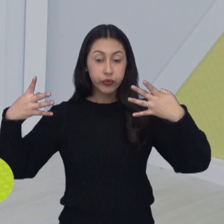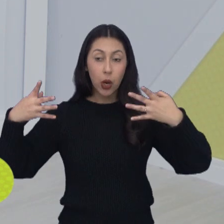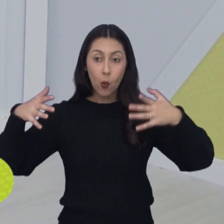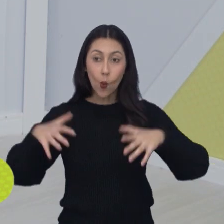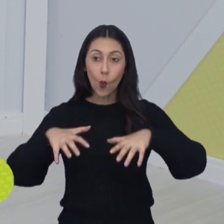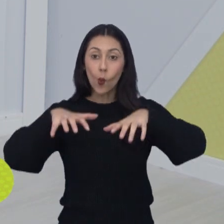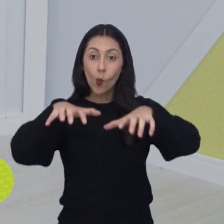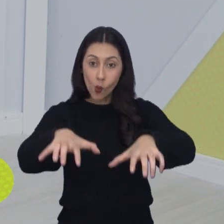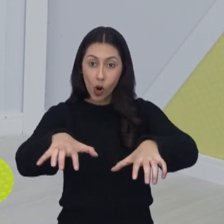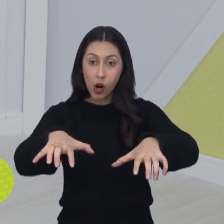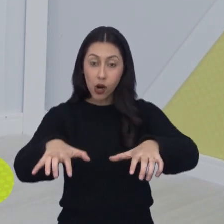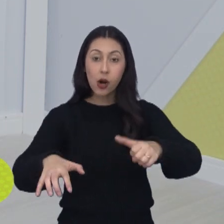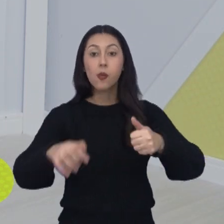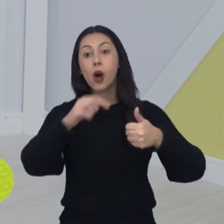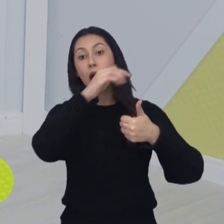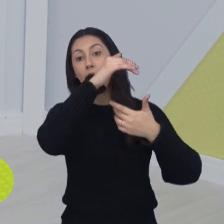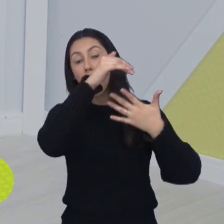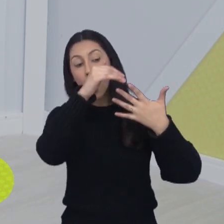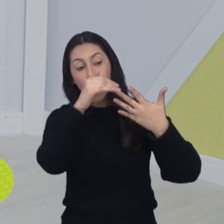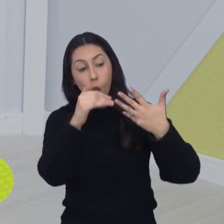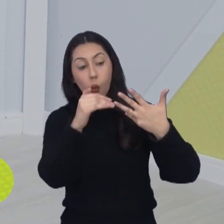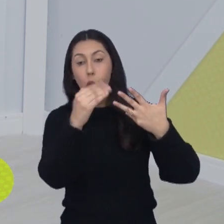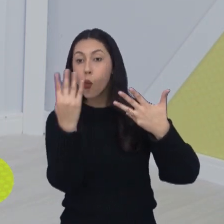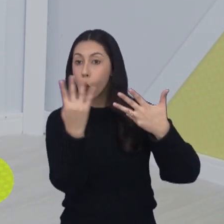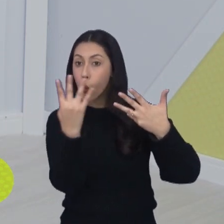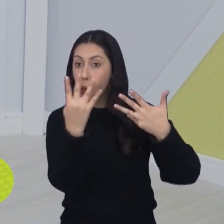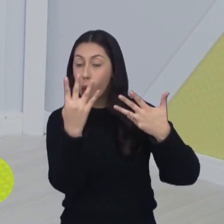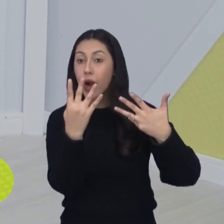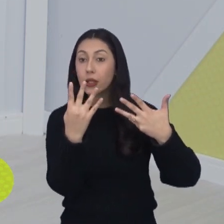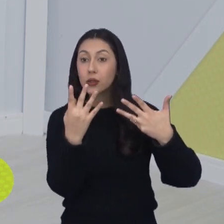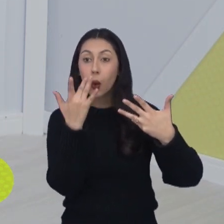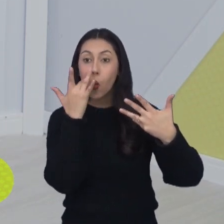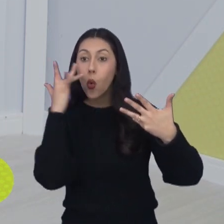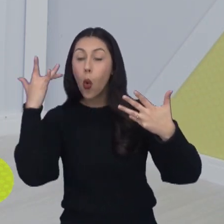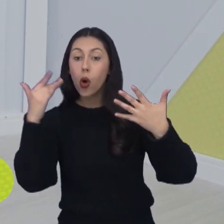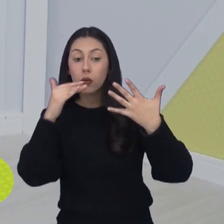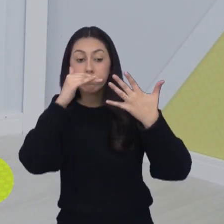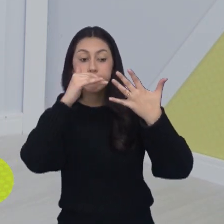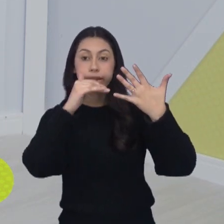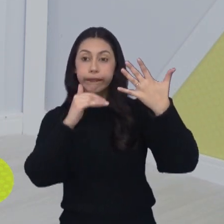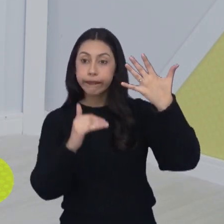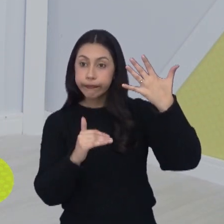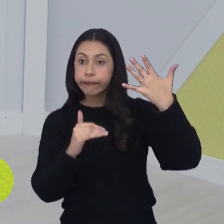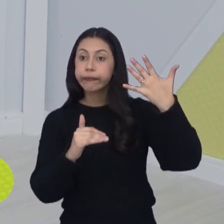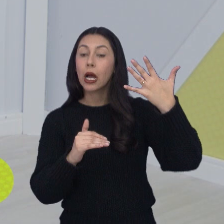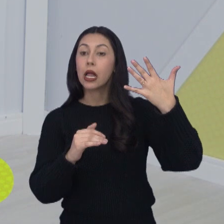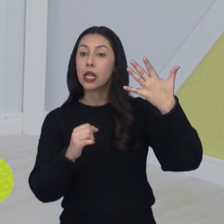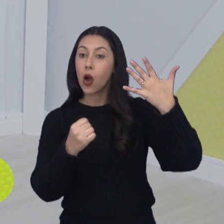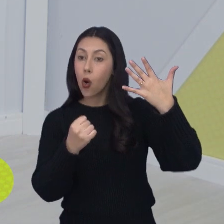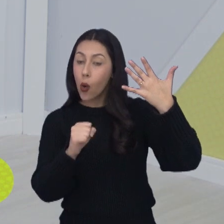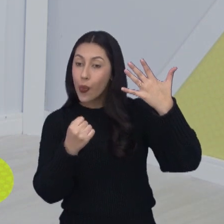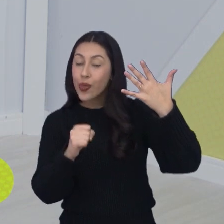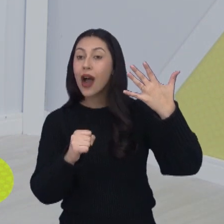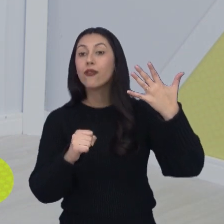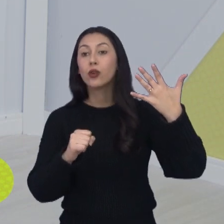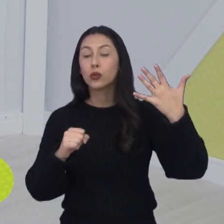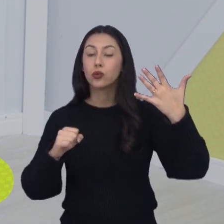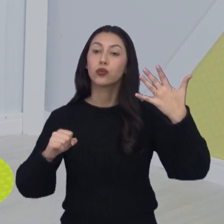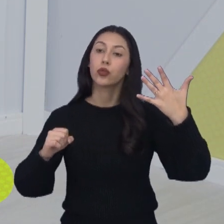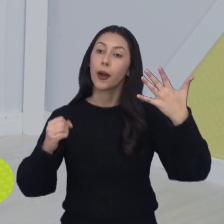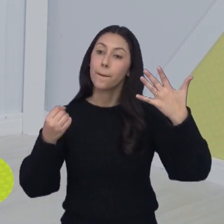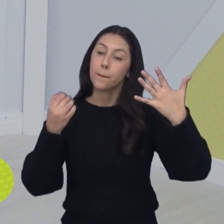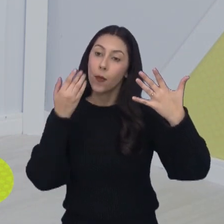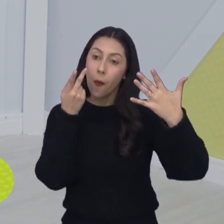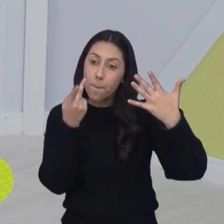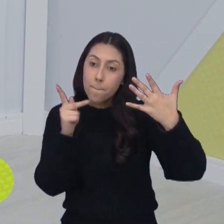ao décimo segundo, série bronze Ao final de 12 rodadas na primeira fase da competição, São José terminou na quarta colocação do grupo